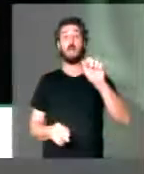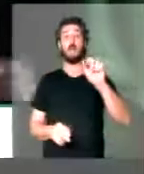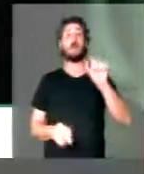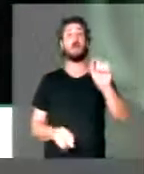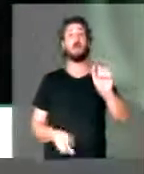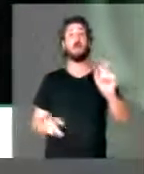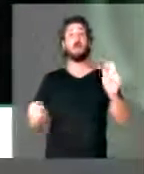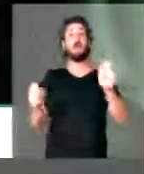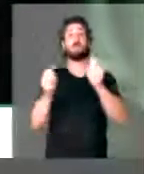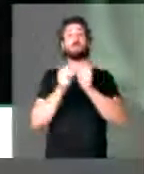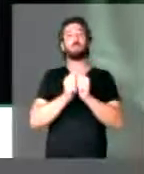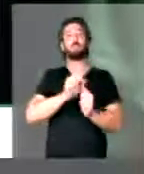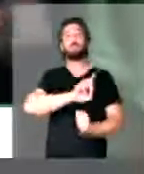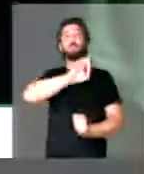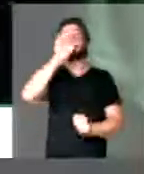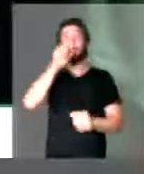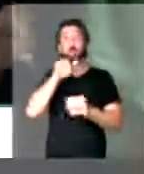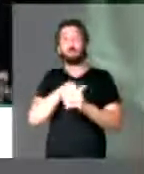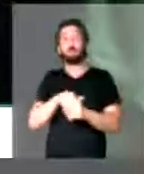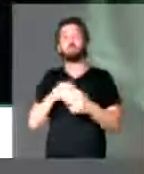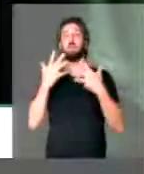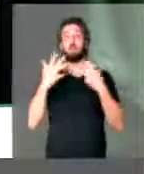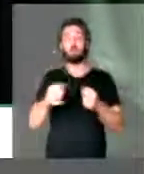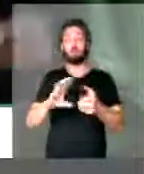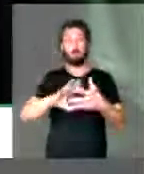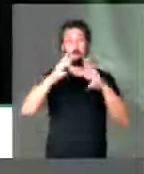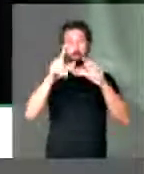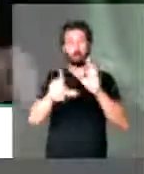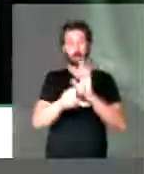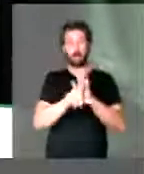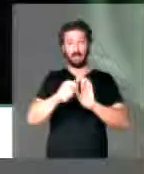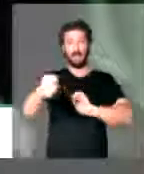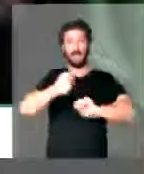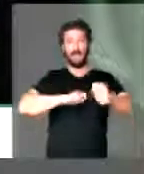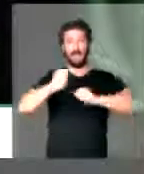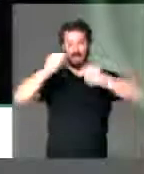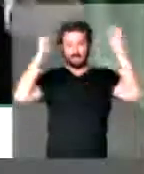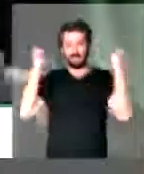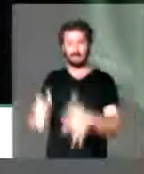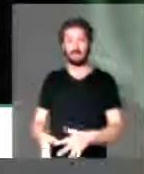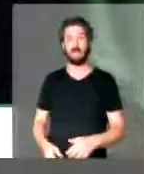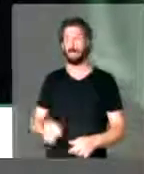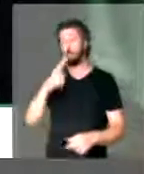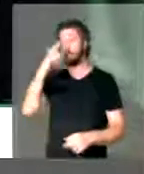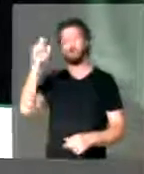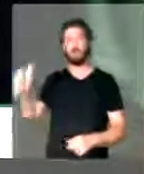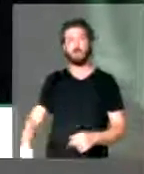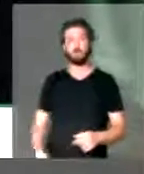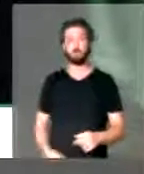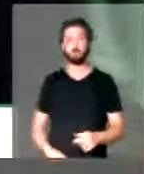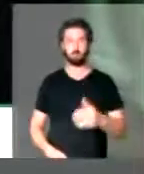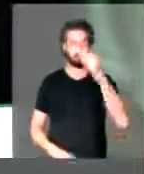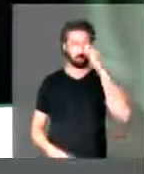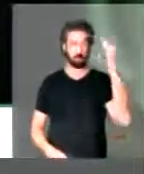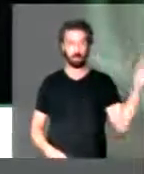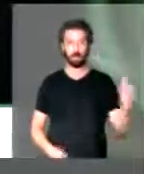é juntos no dia da votação pegar essa reforma, rasgar ela e jogar na lata do lixo. Muito obrigado, seu presidente.